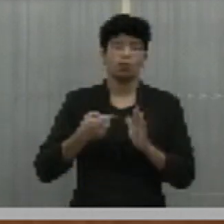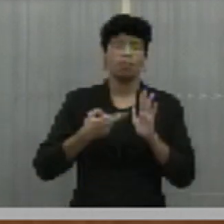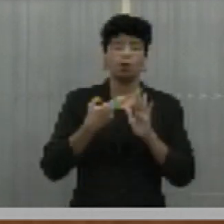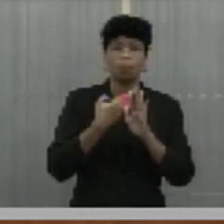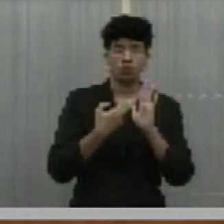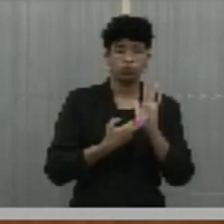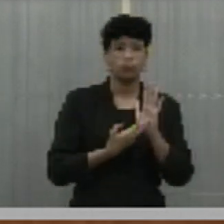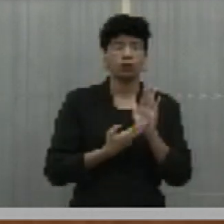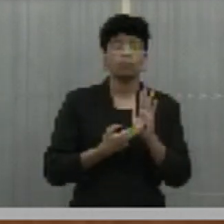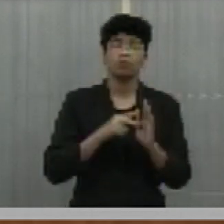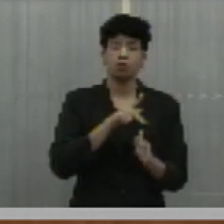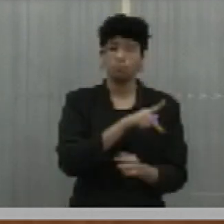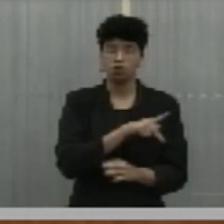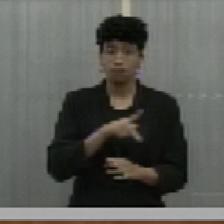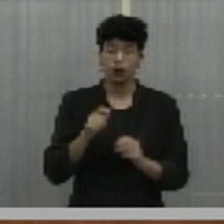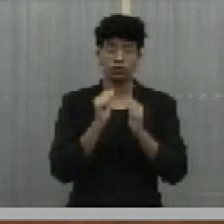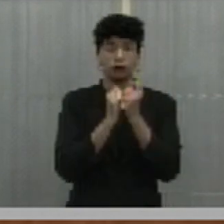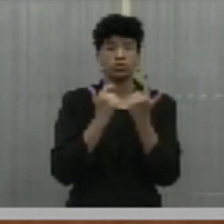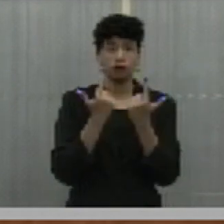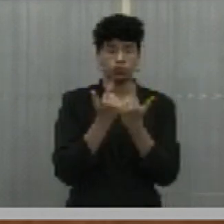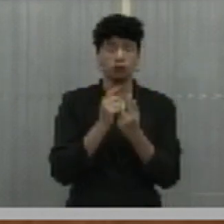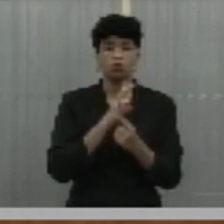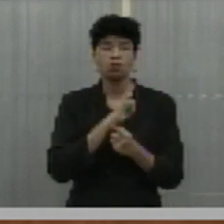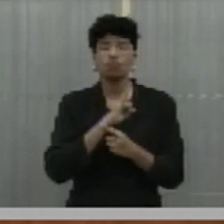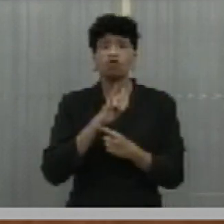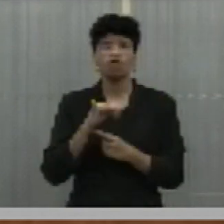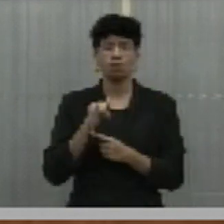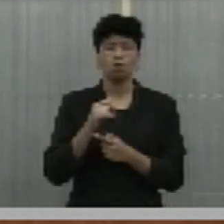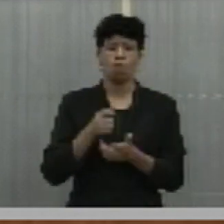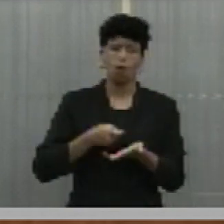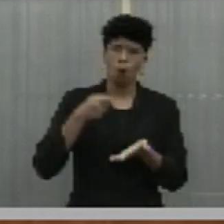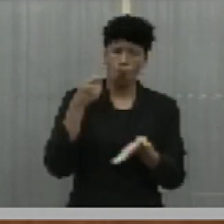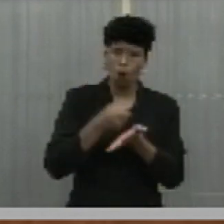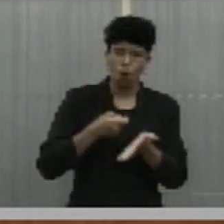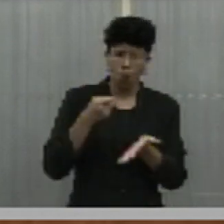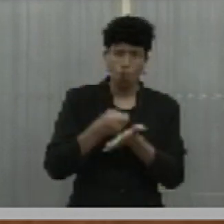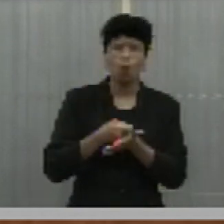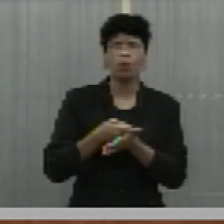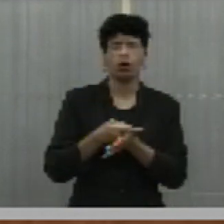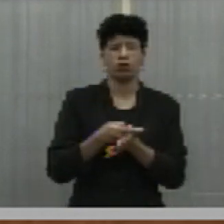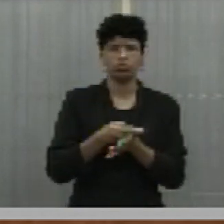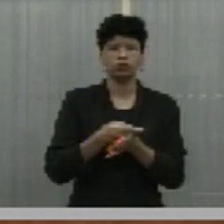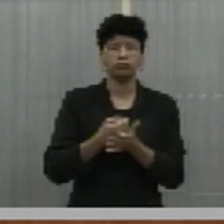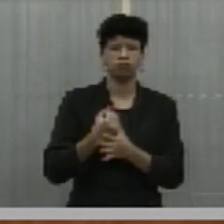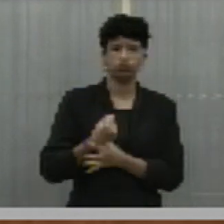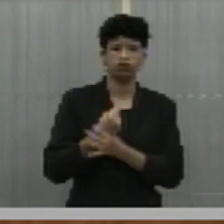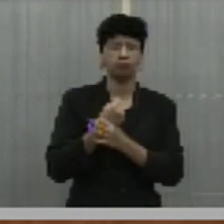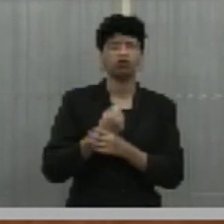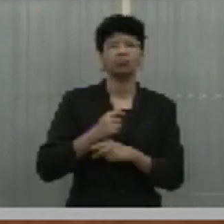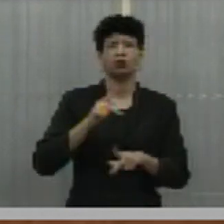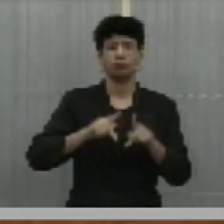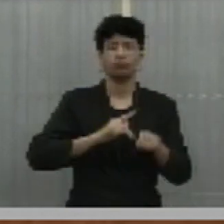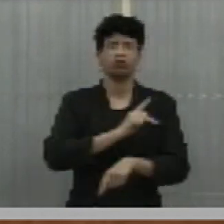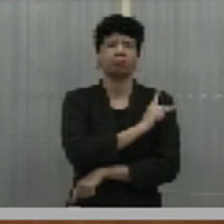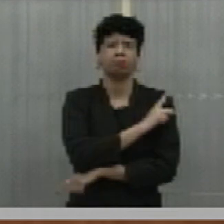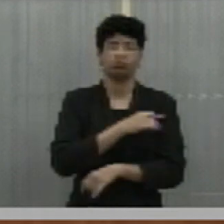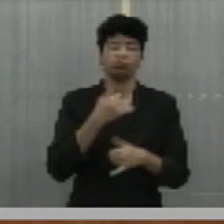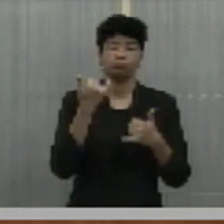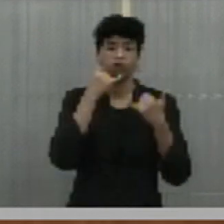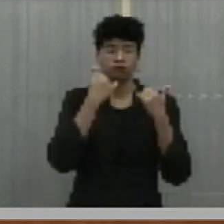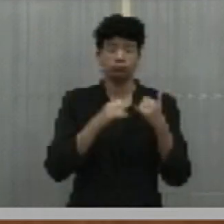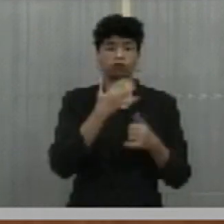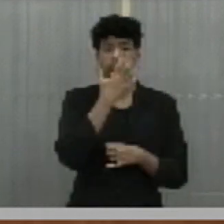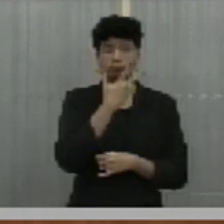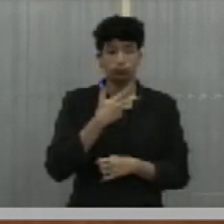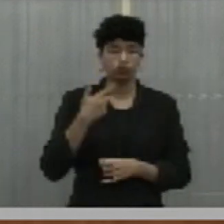sabe que essa presidência da Assembleia irá tomar medidas duras em defesa dos piauienses e por uma energia de mais qualidade.